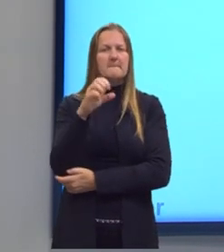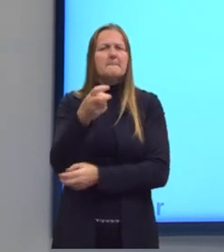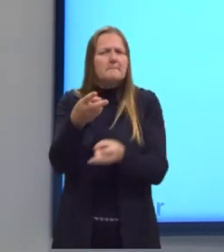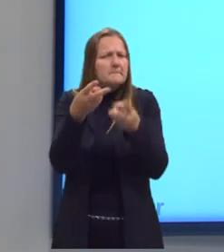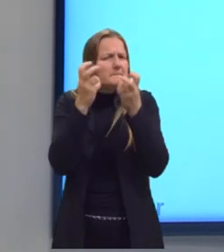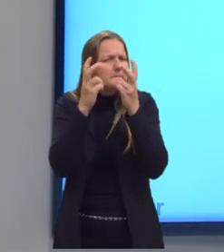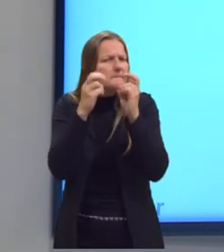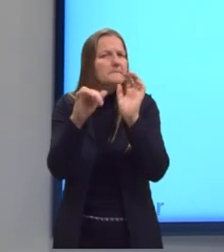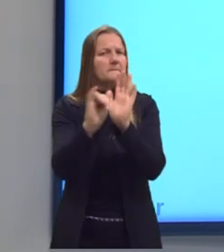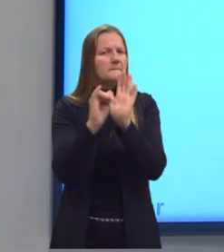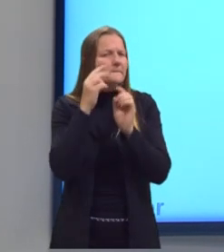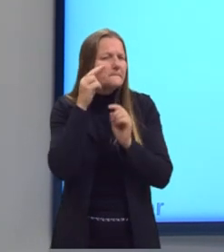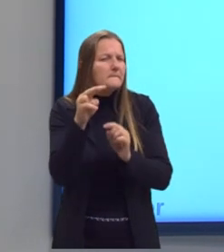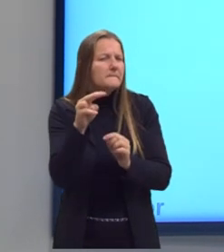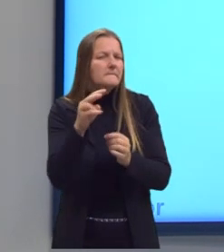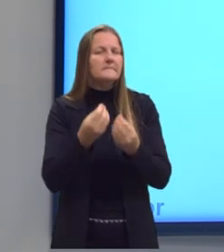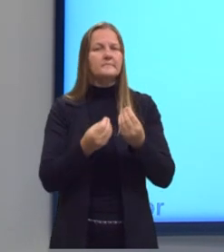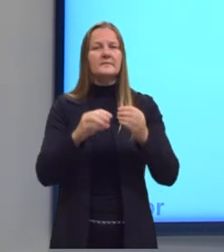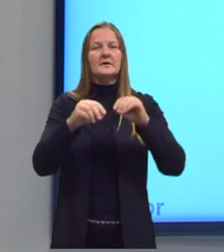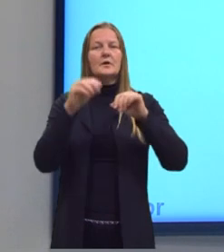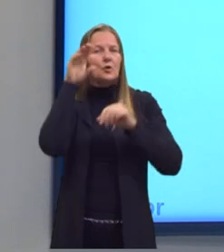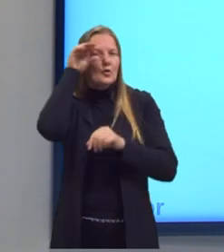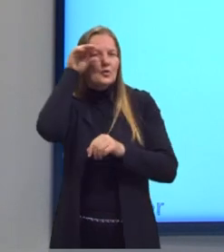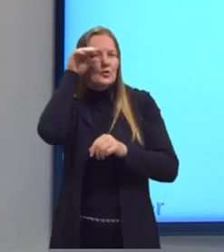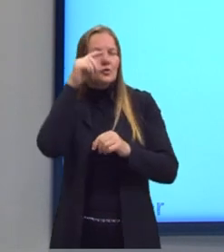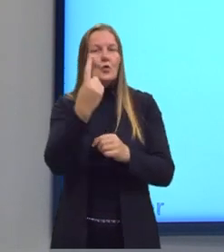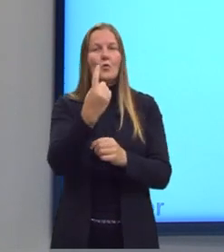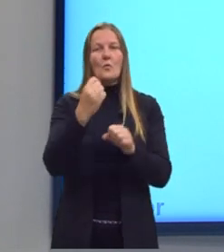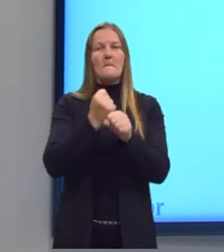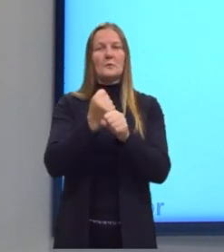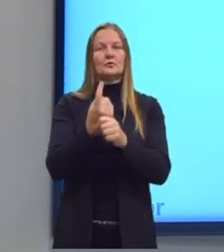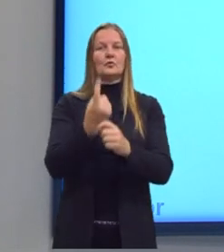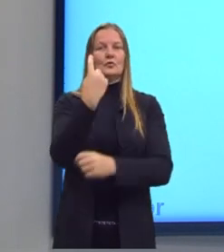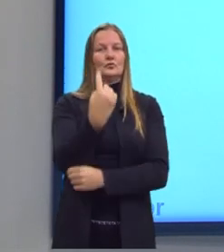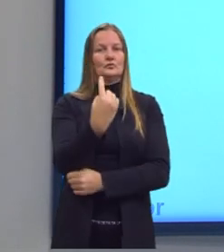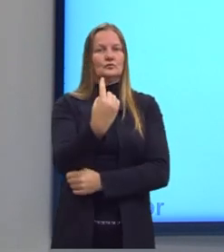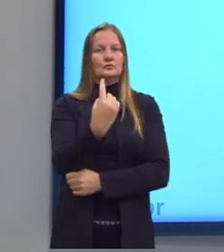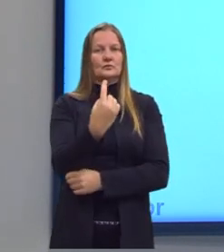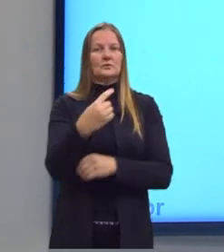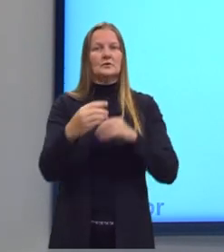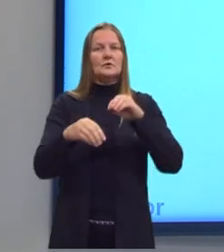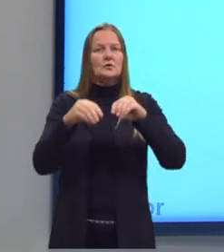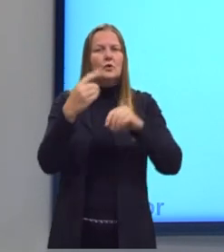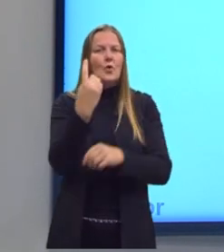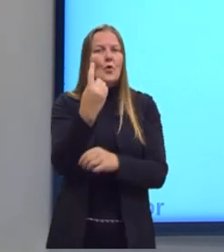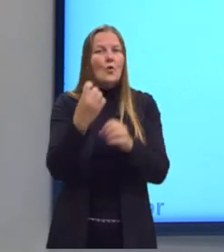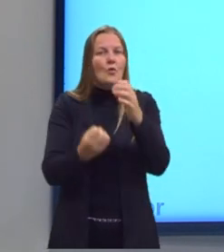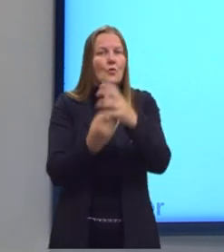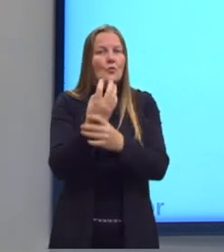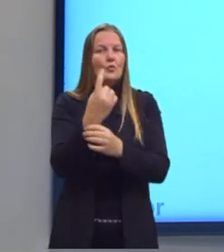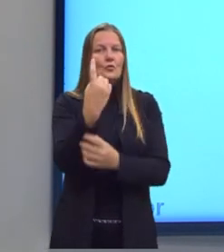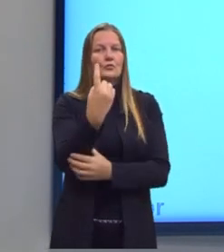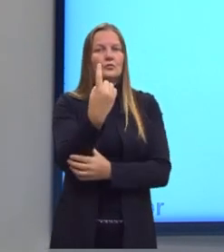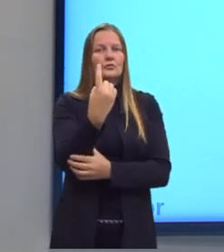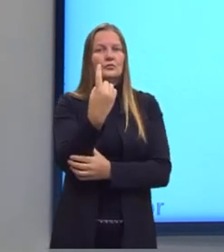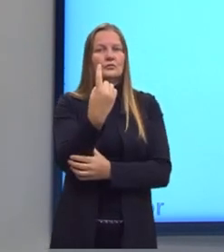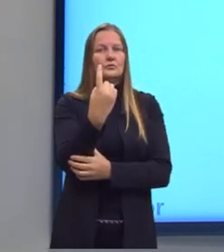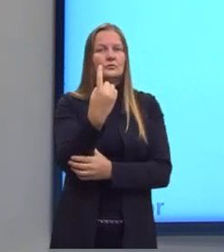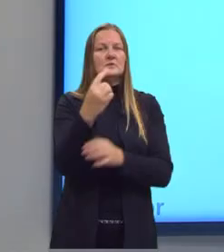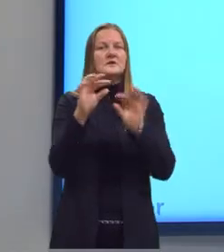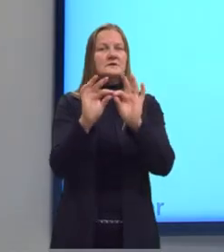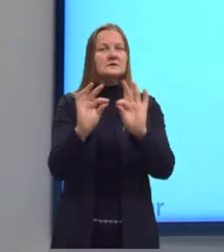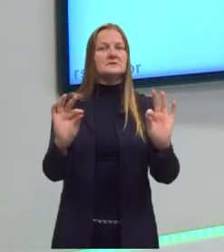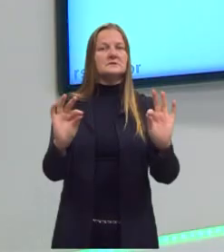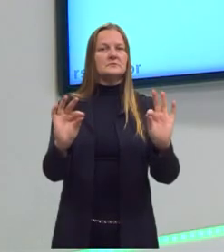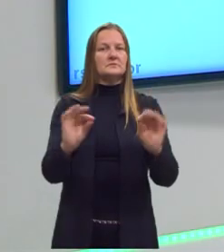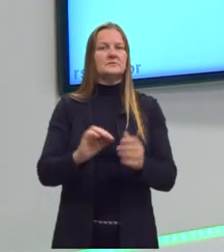adição? Com a formação de apenas um produto. Então, se eu tenho a formação de apenas um produto, é uma reação de síntese